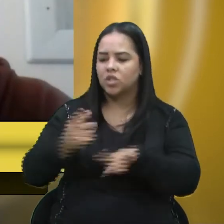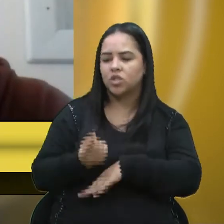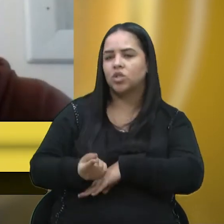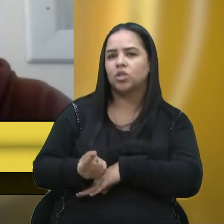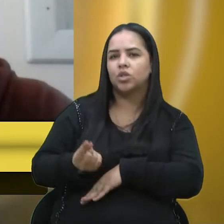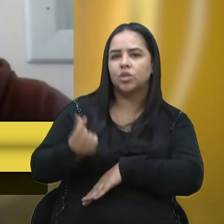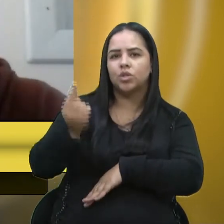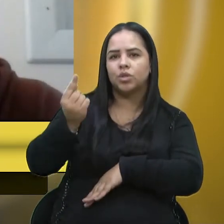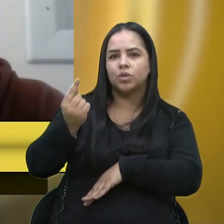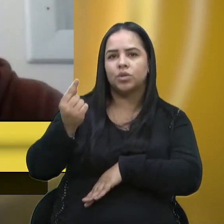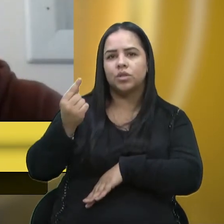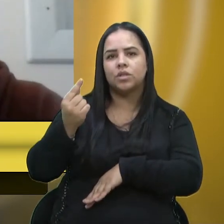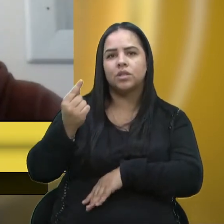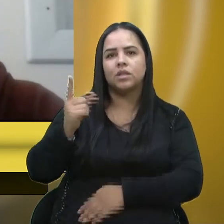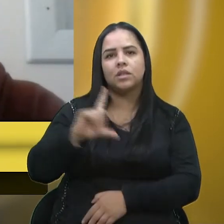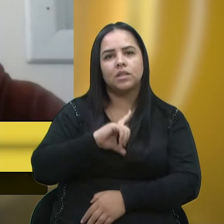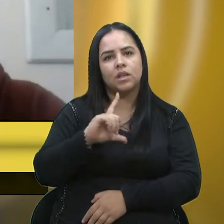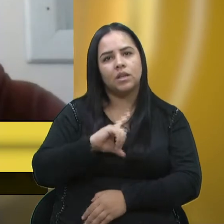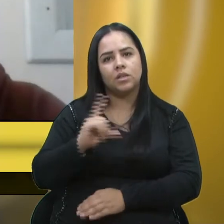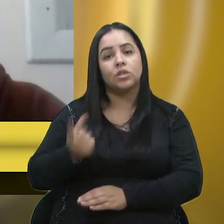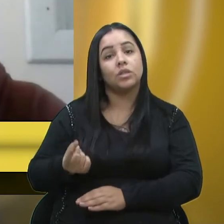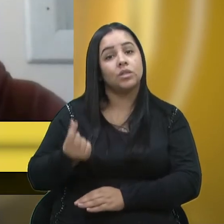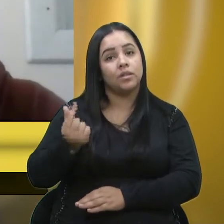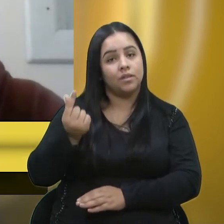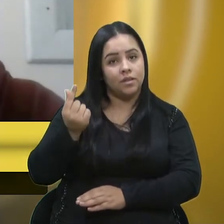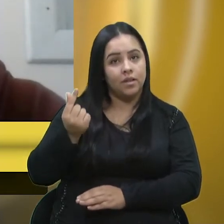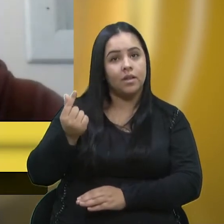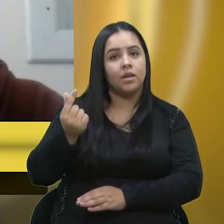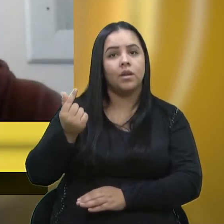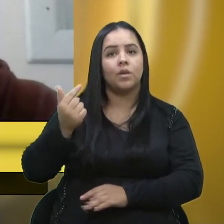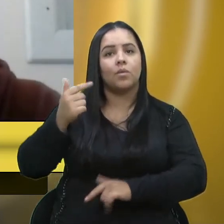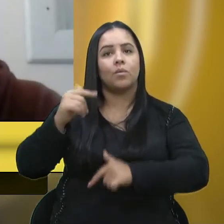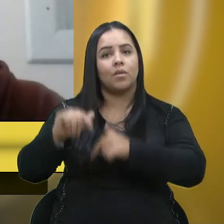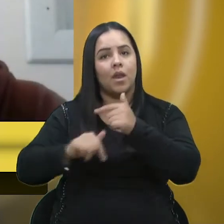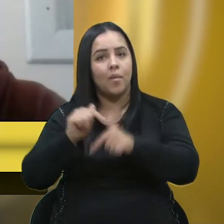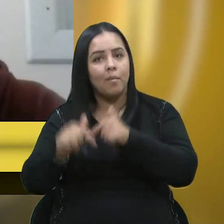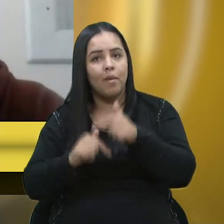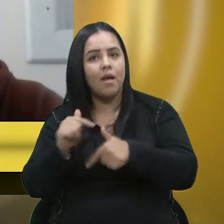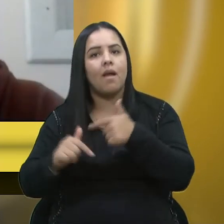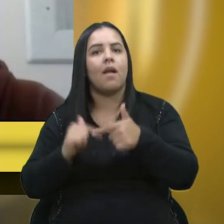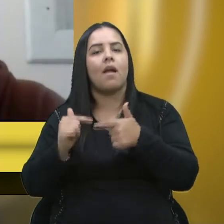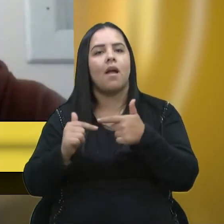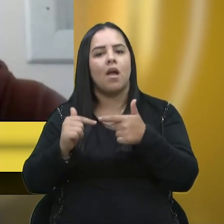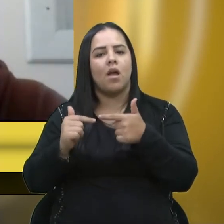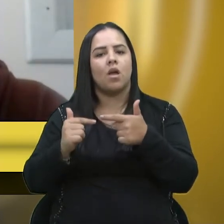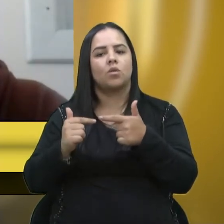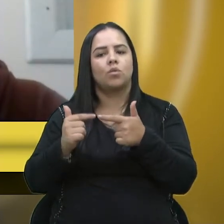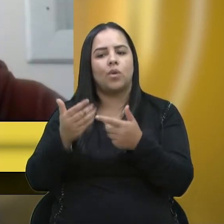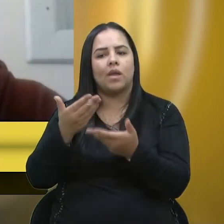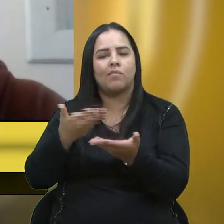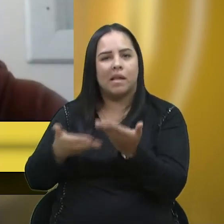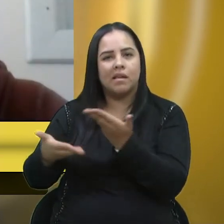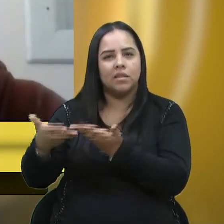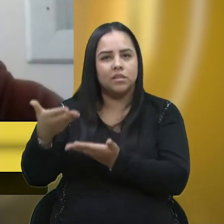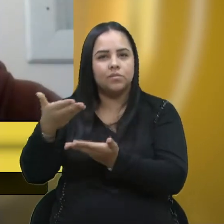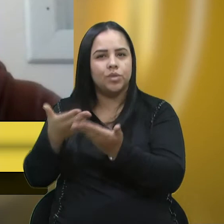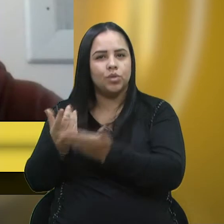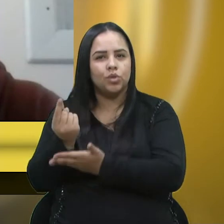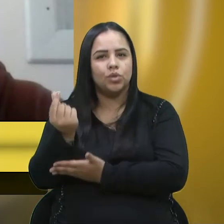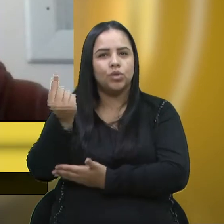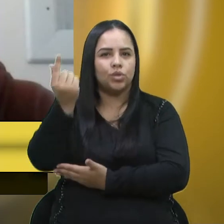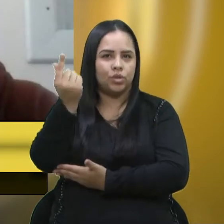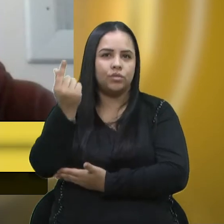e que acabam gerando renda, acabam gerando emprego, engajamento econômico. Então eu acho,